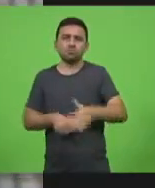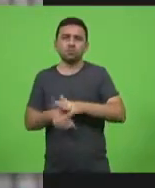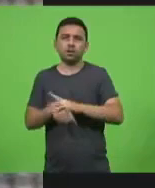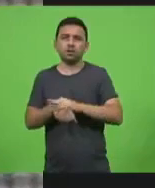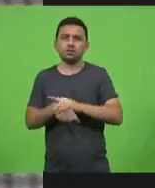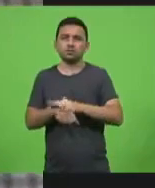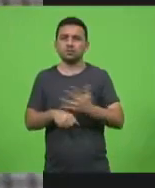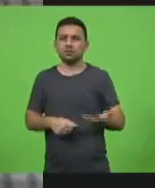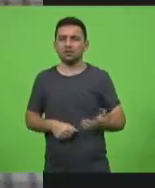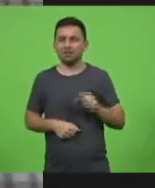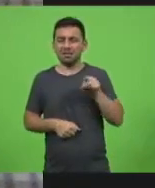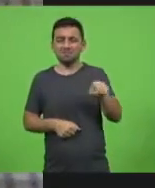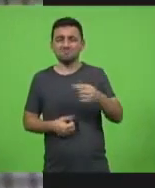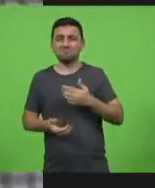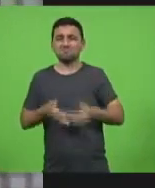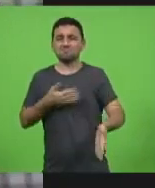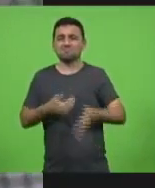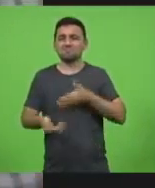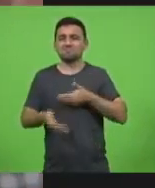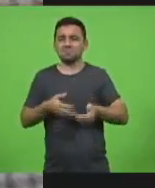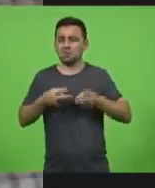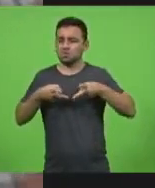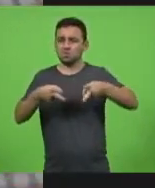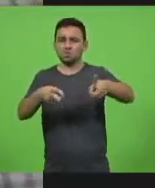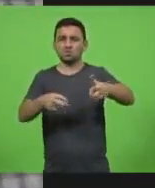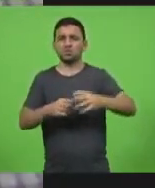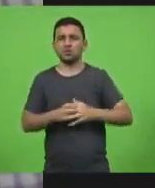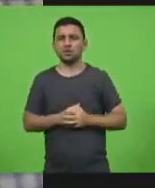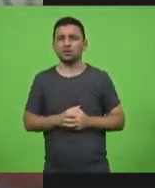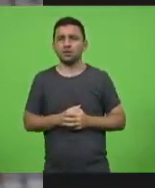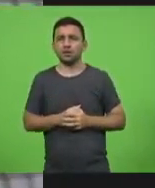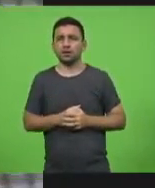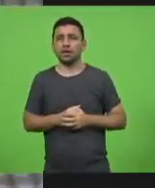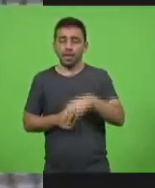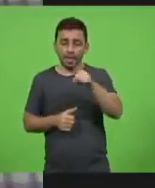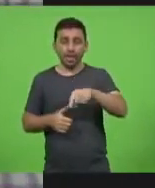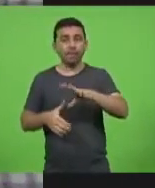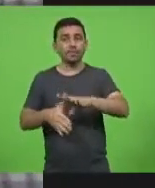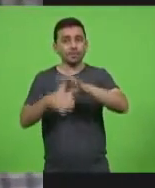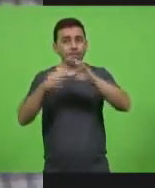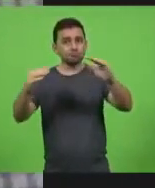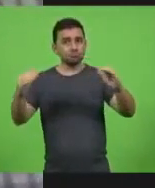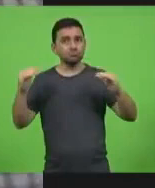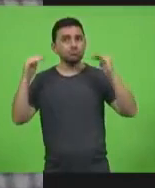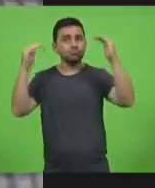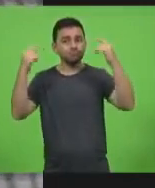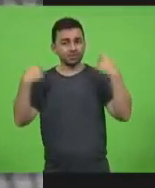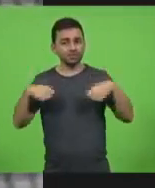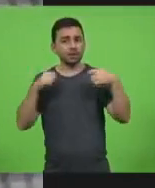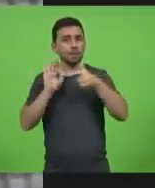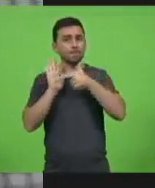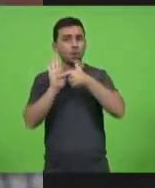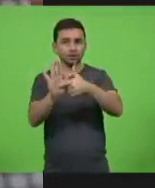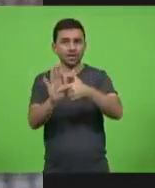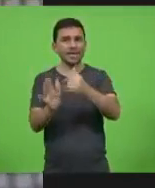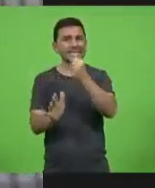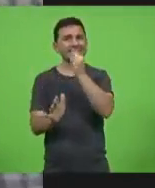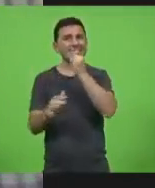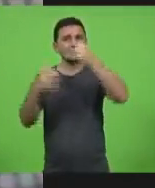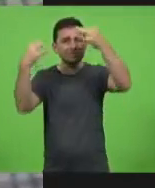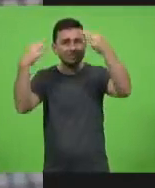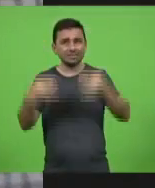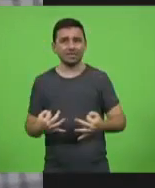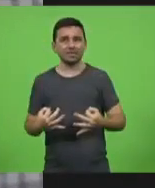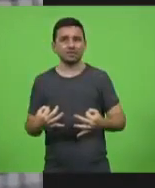fazendo pouco da doença. Então, esse é o nosso líder maior que precisa dar exemplo dentro